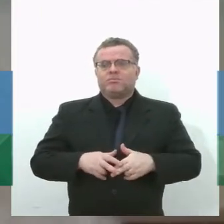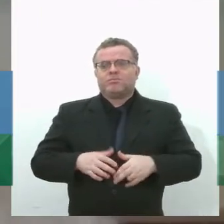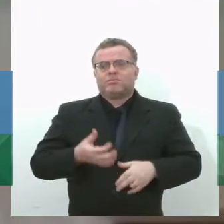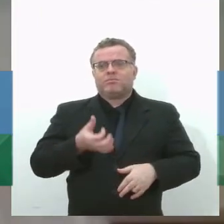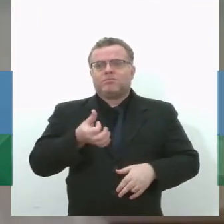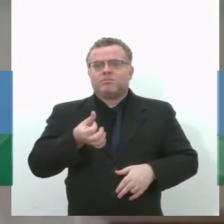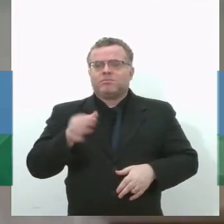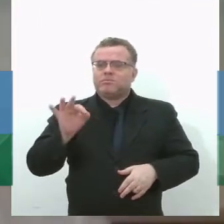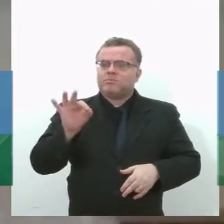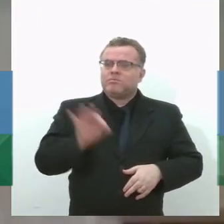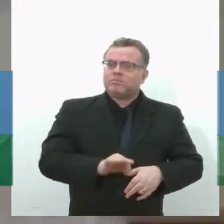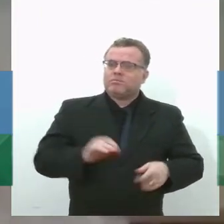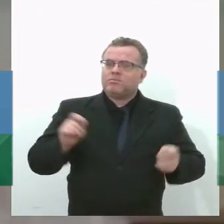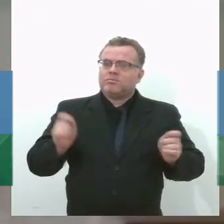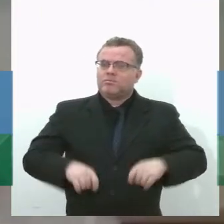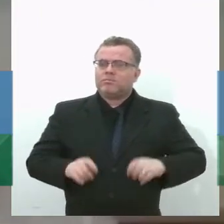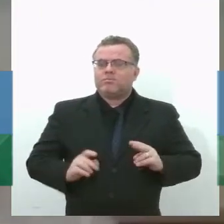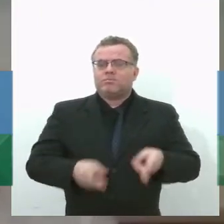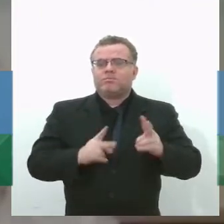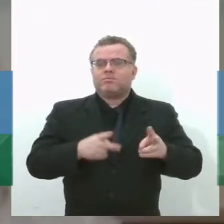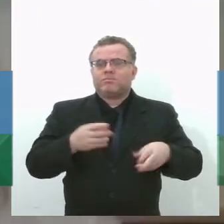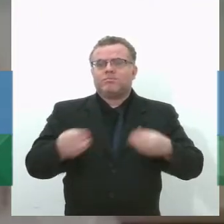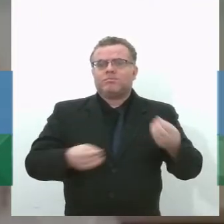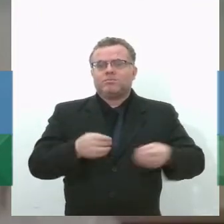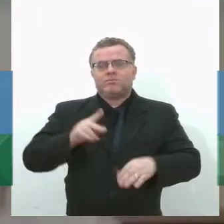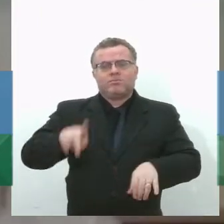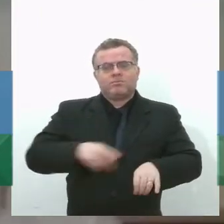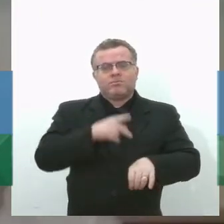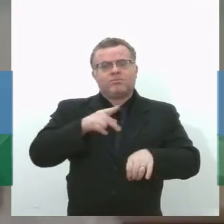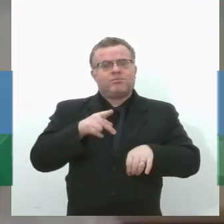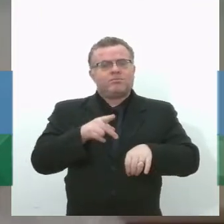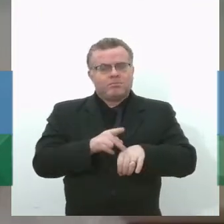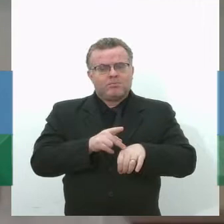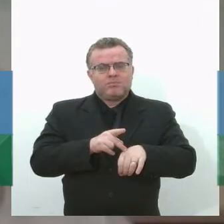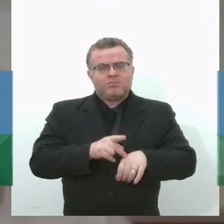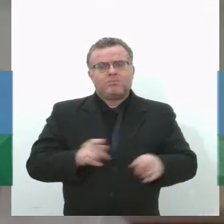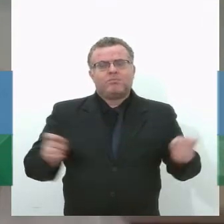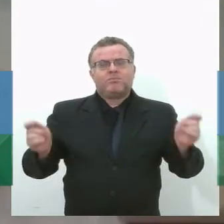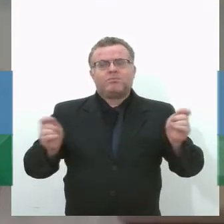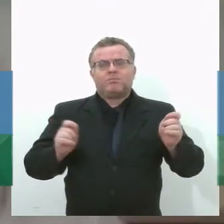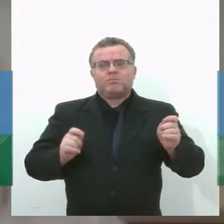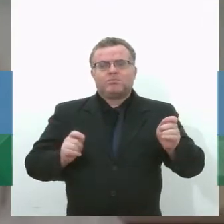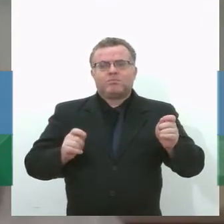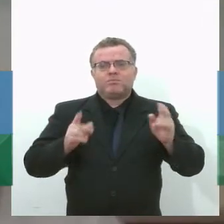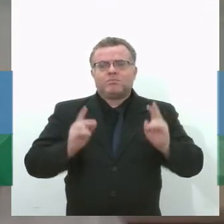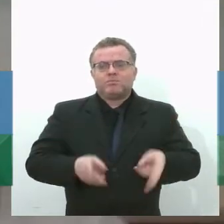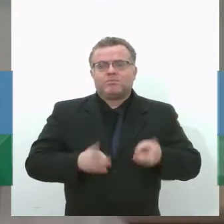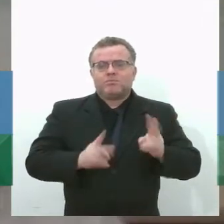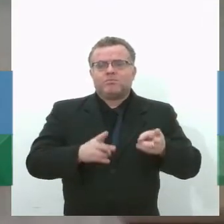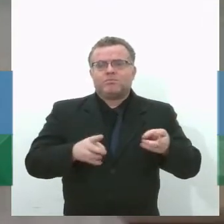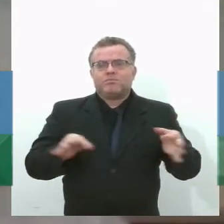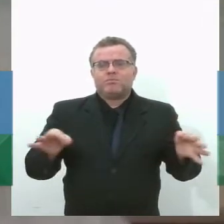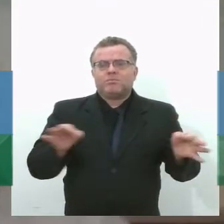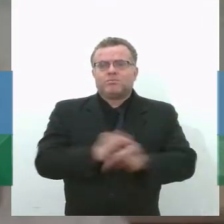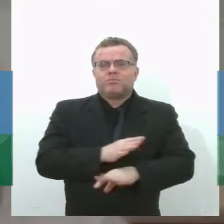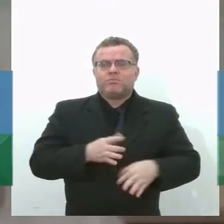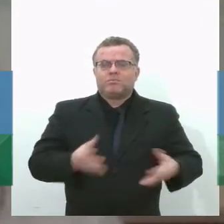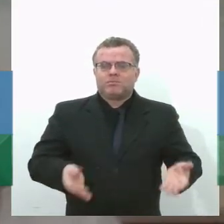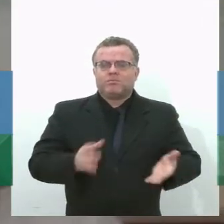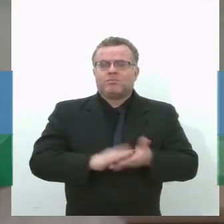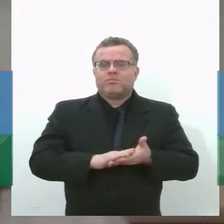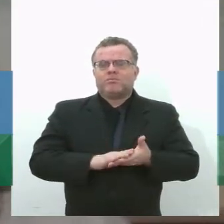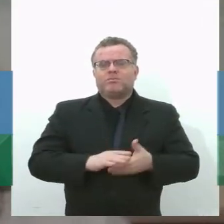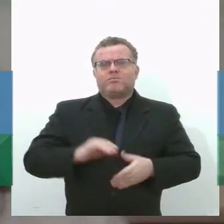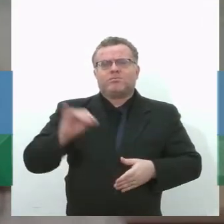os aterros sanitários no país, mais ou menos, que estão fazendo esse aproveitamento. E é muito importante, né? Que a gente tenha essa